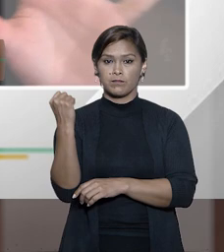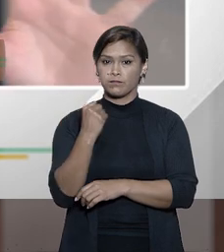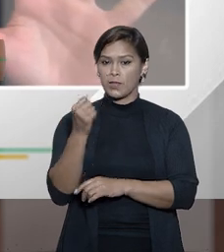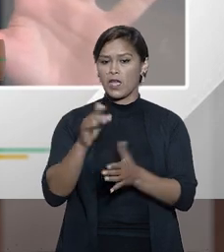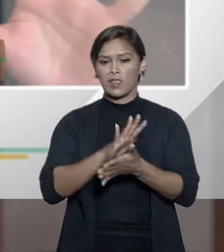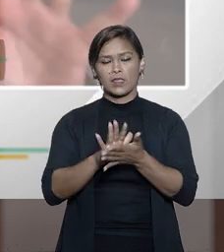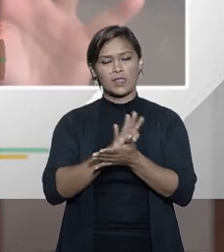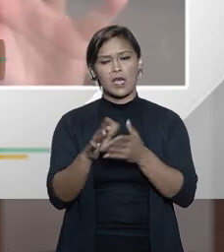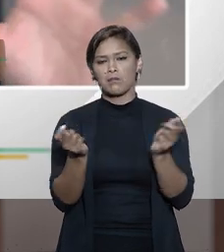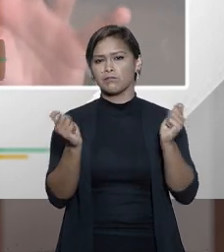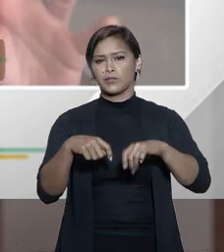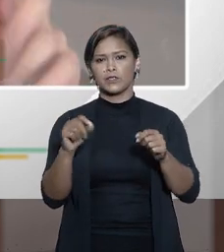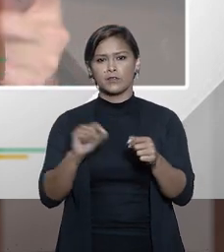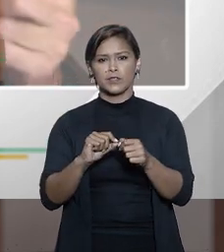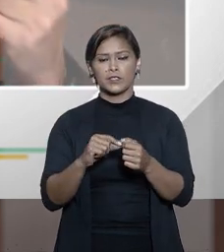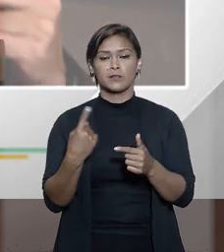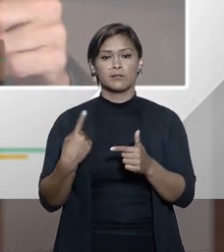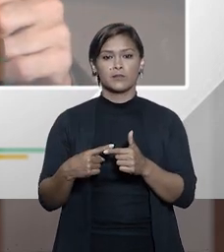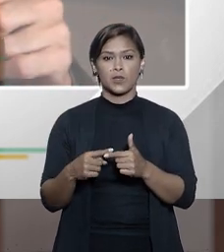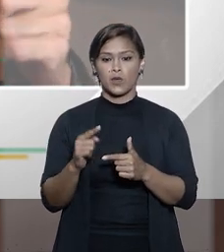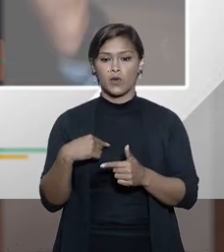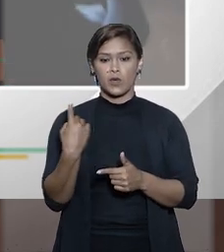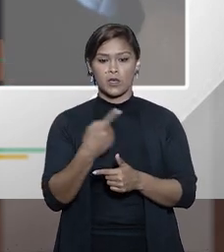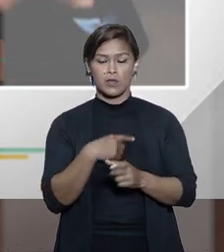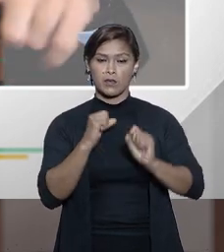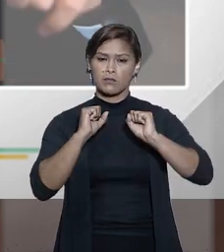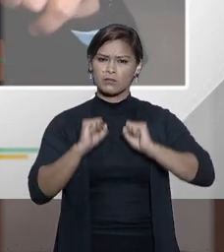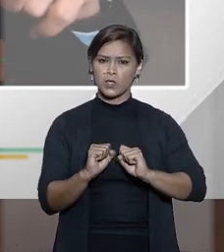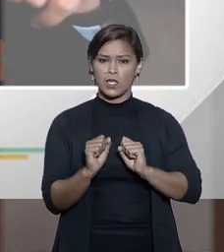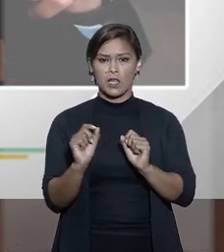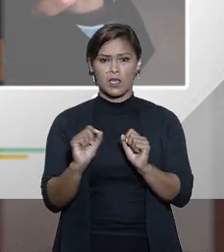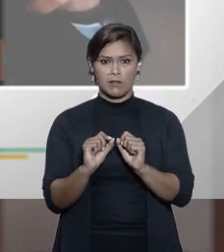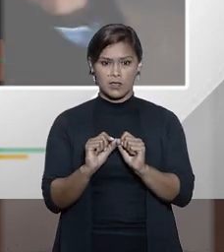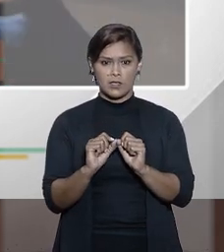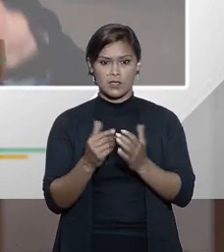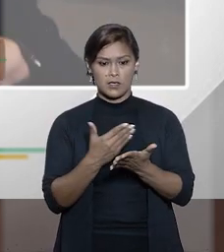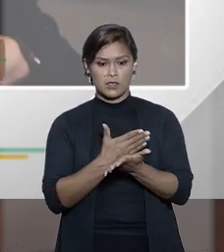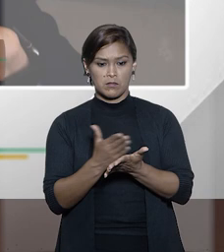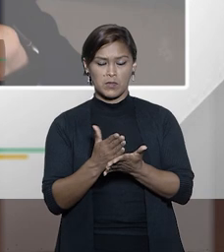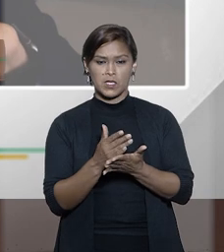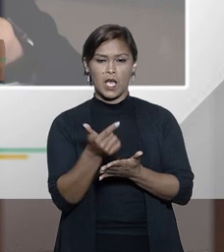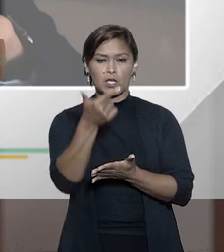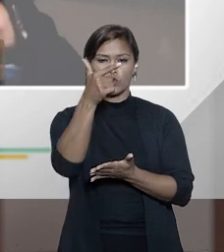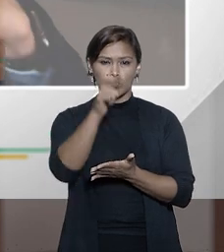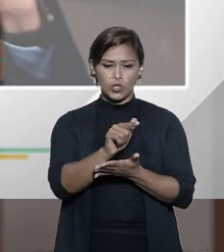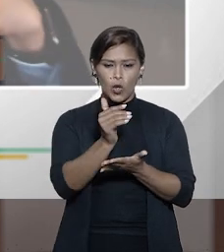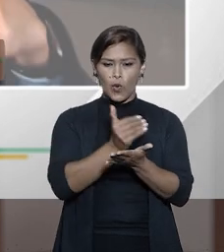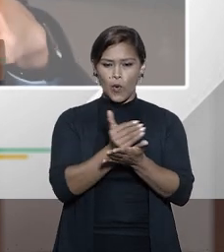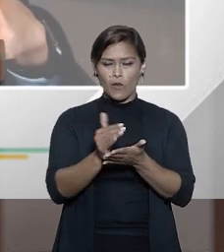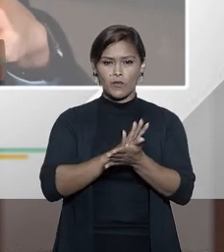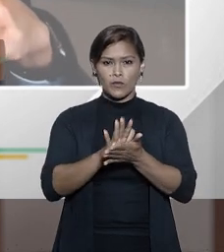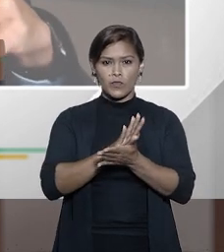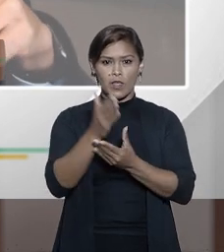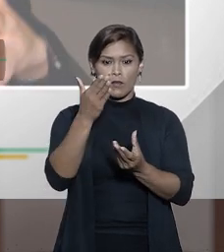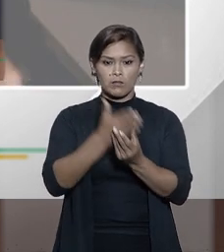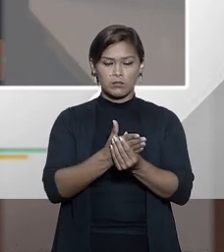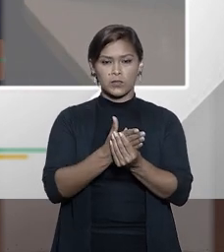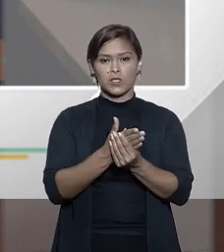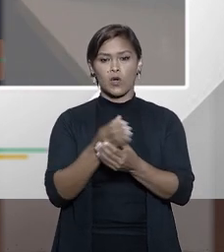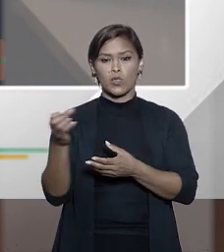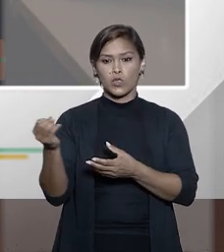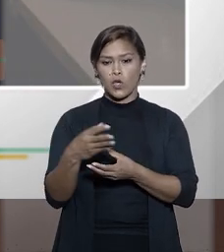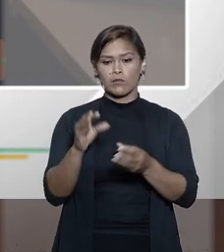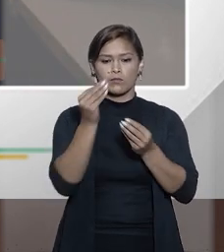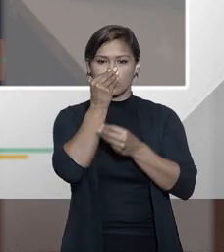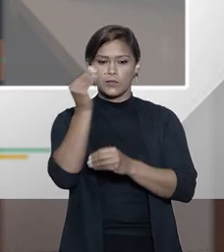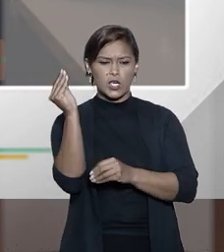nada poderia ser feito nada poderia ser feito o que é que nós poderíamos fazer começar do zero começar do zero o processo então